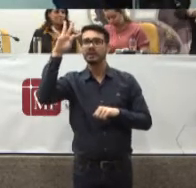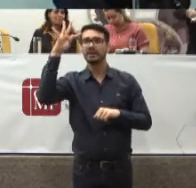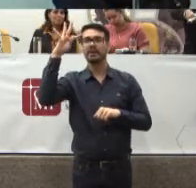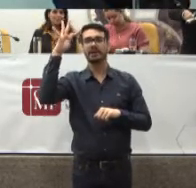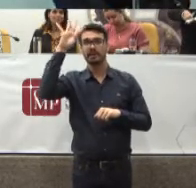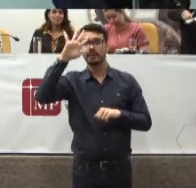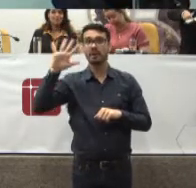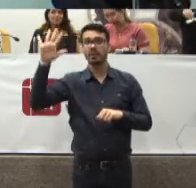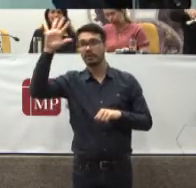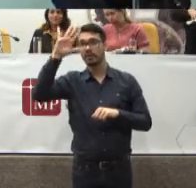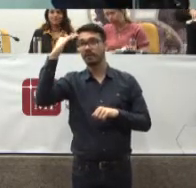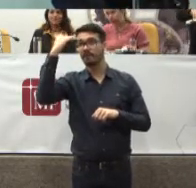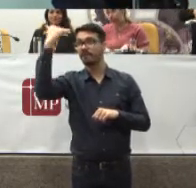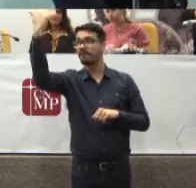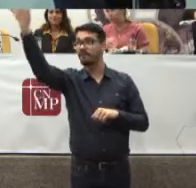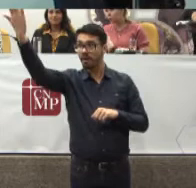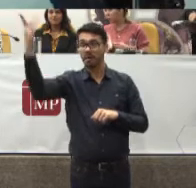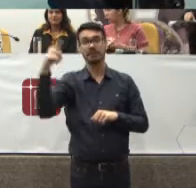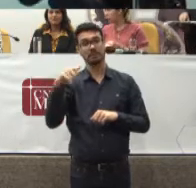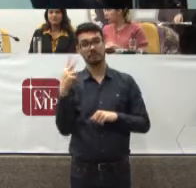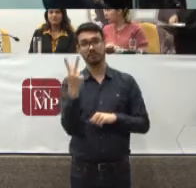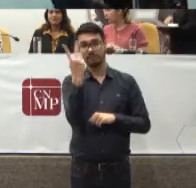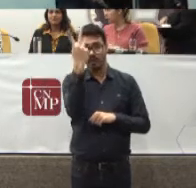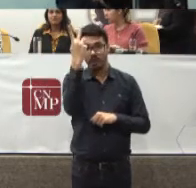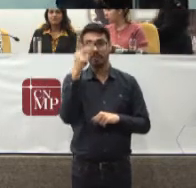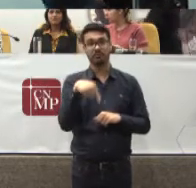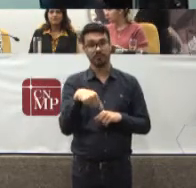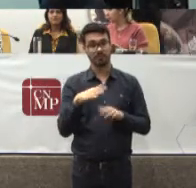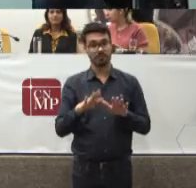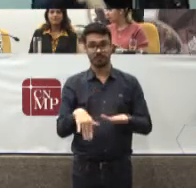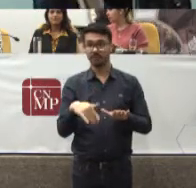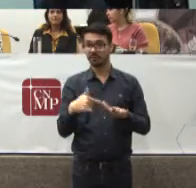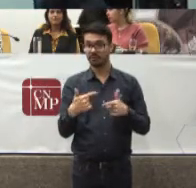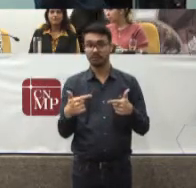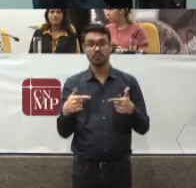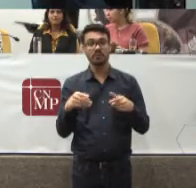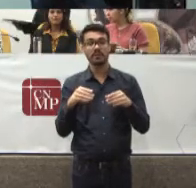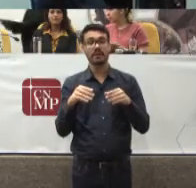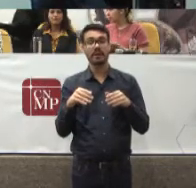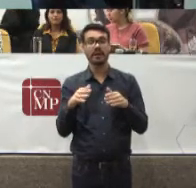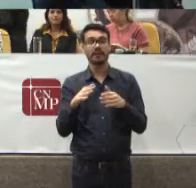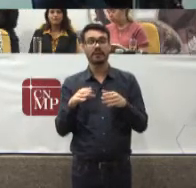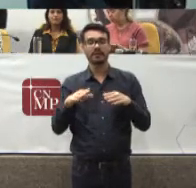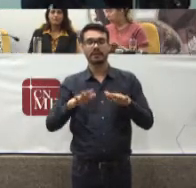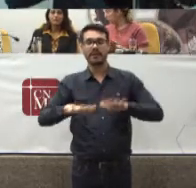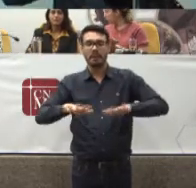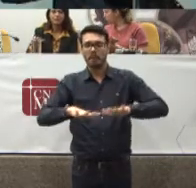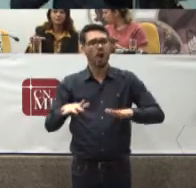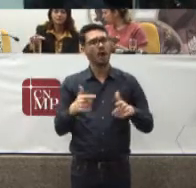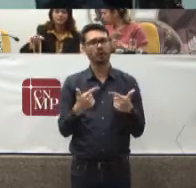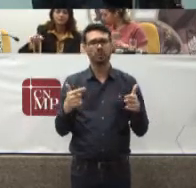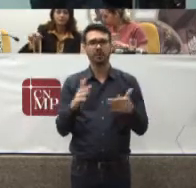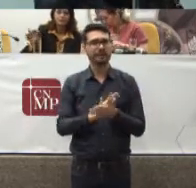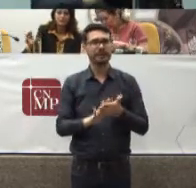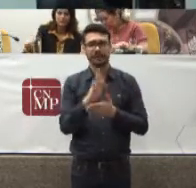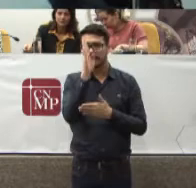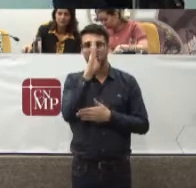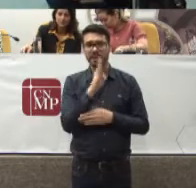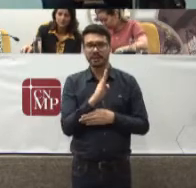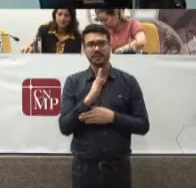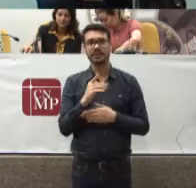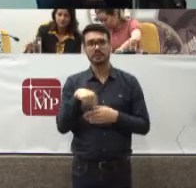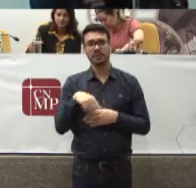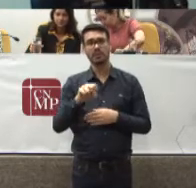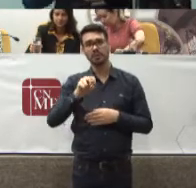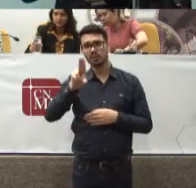Aqui no Brasil Não neva Nós não temos Terremoto Nem tudo Que vem de fora É sempre A melhor solução O sistema